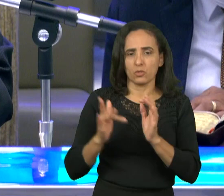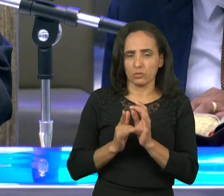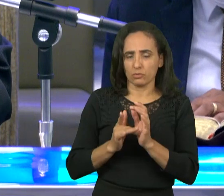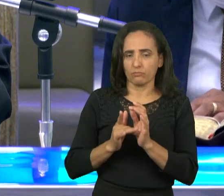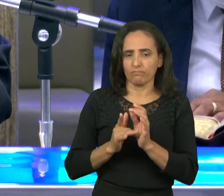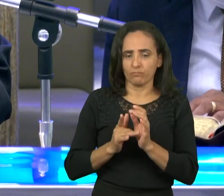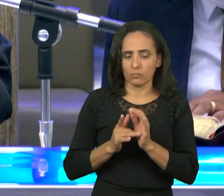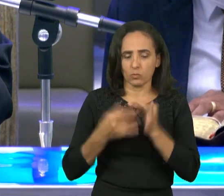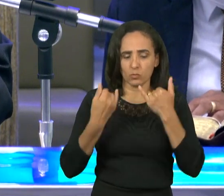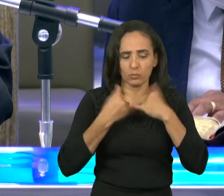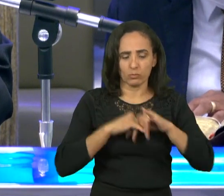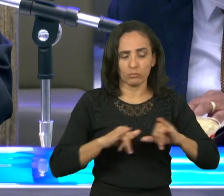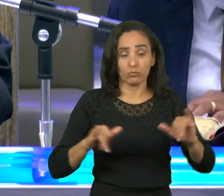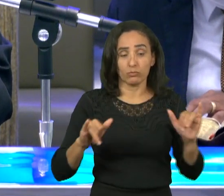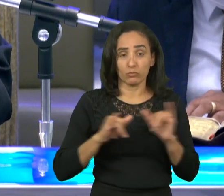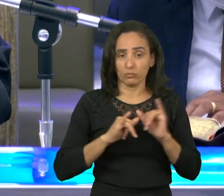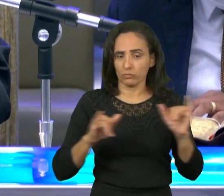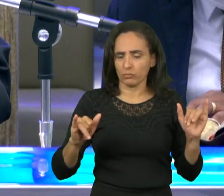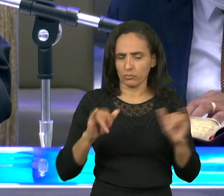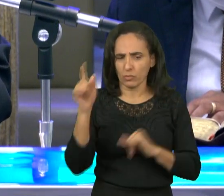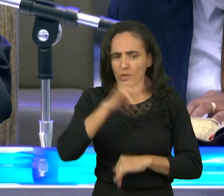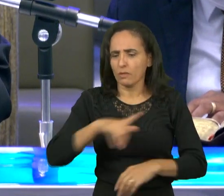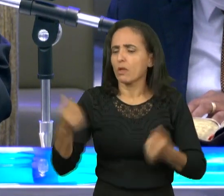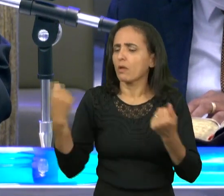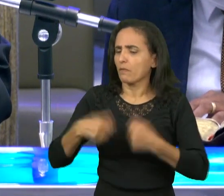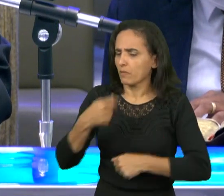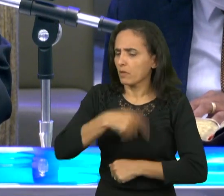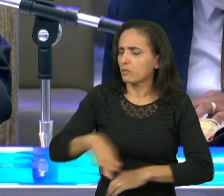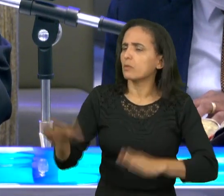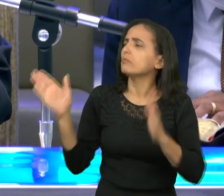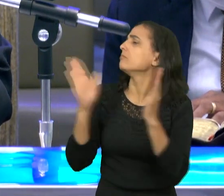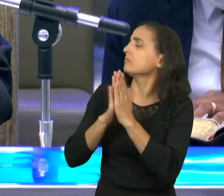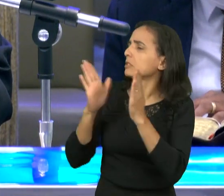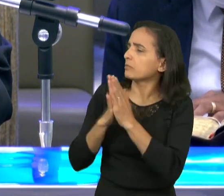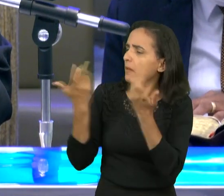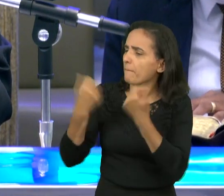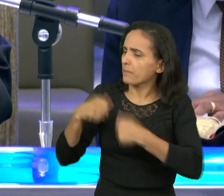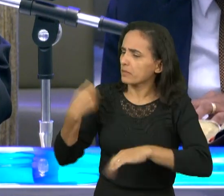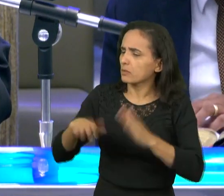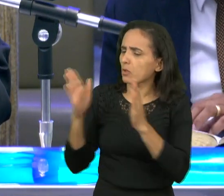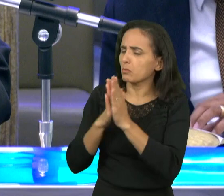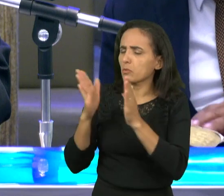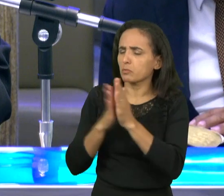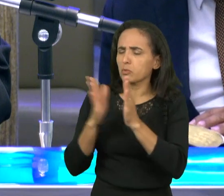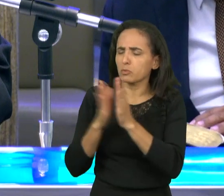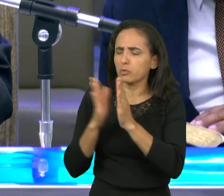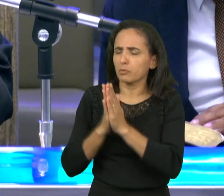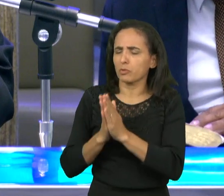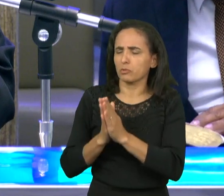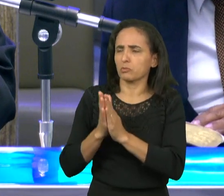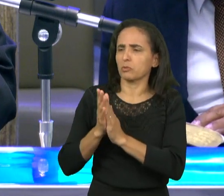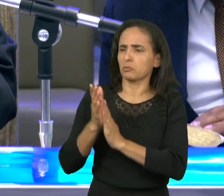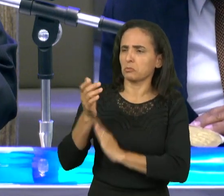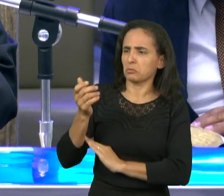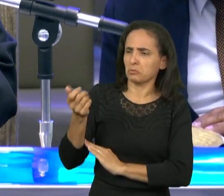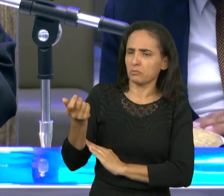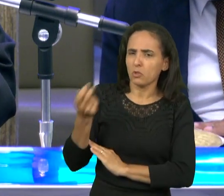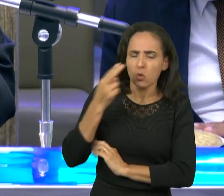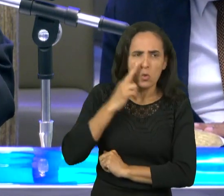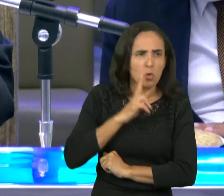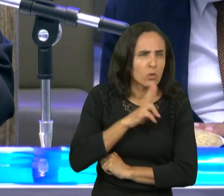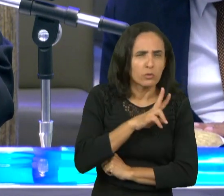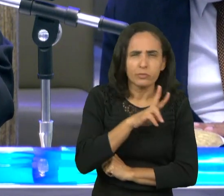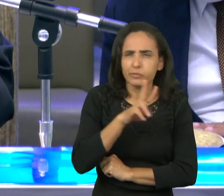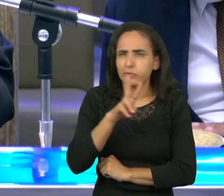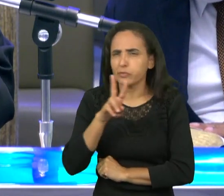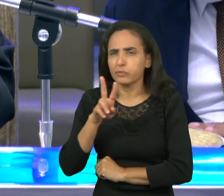profético e manda vigiar a nós que somos o seu povo. E olhai por vós, para que